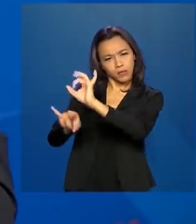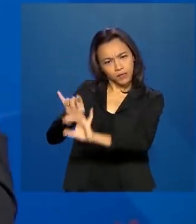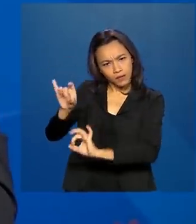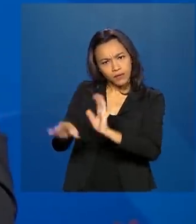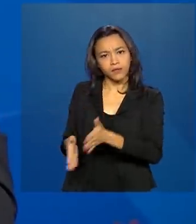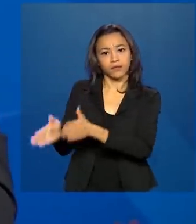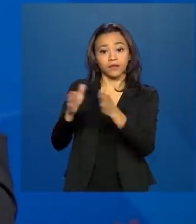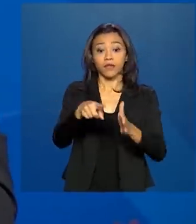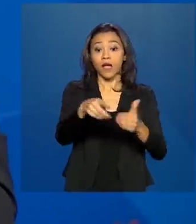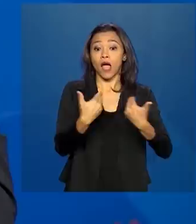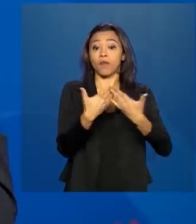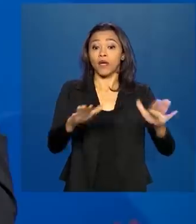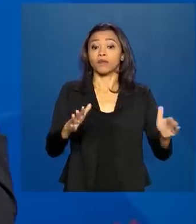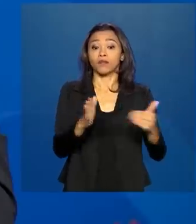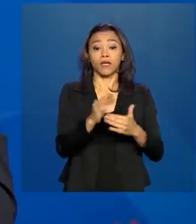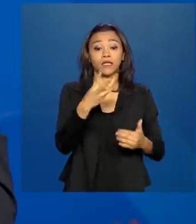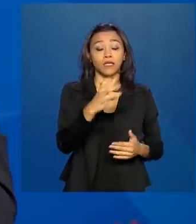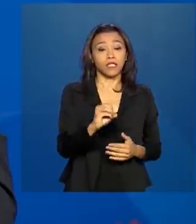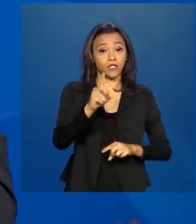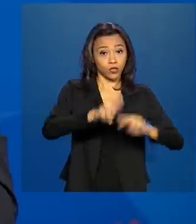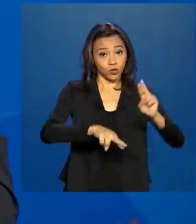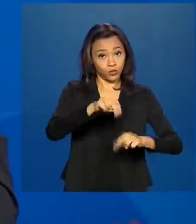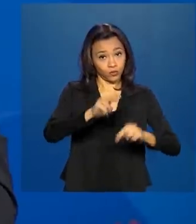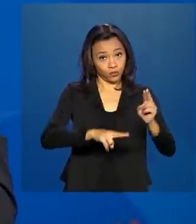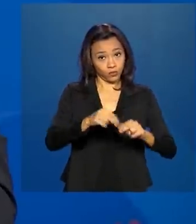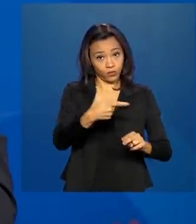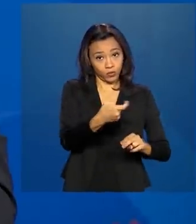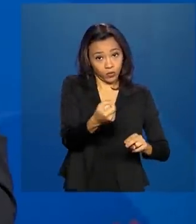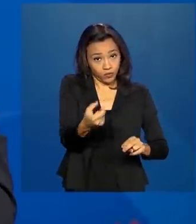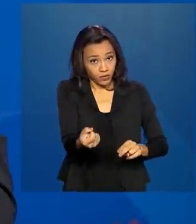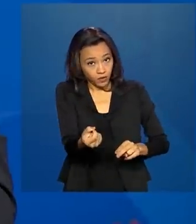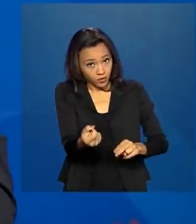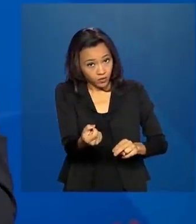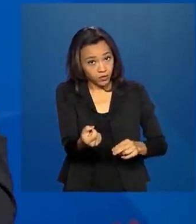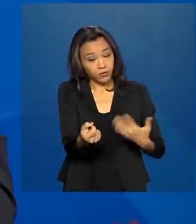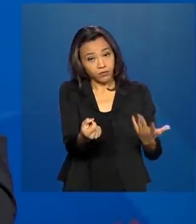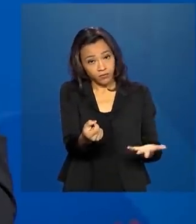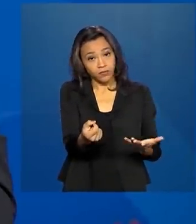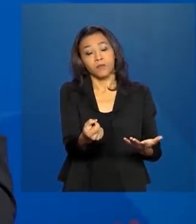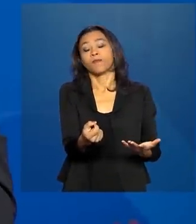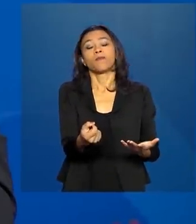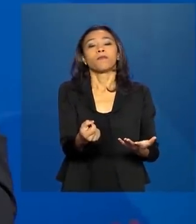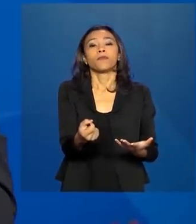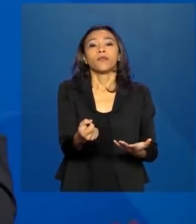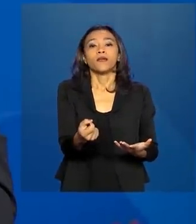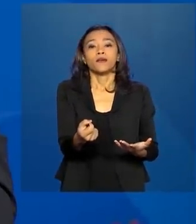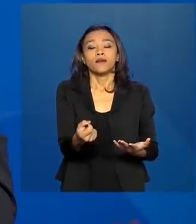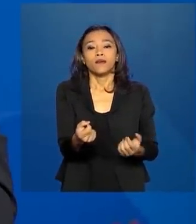aberto até 30 de junho de 2020, até o próximo 30 de junho.